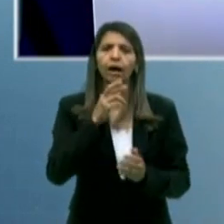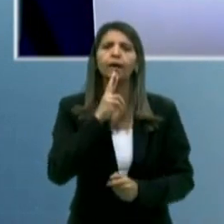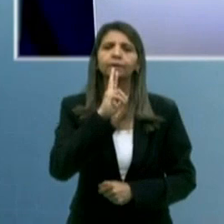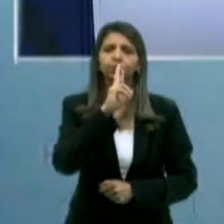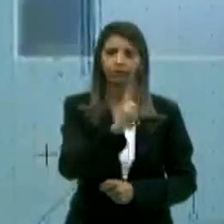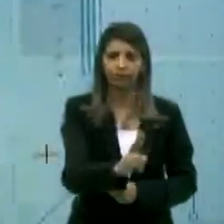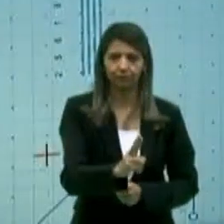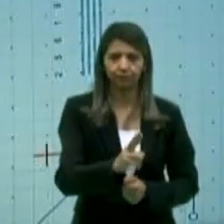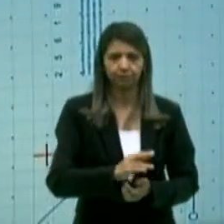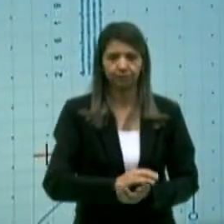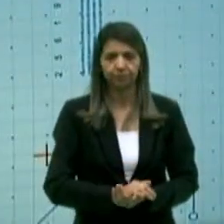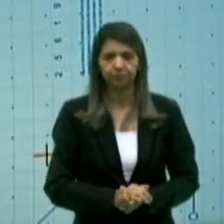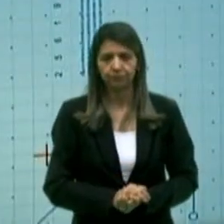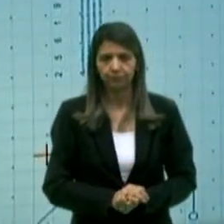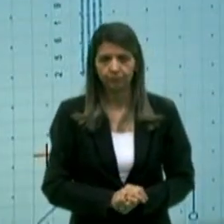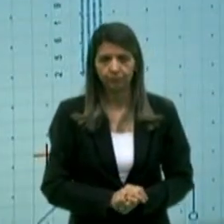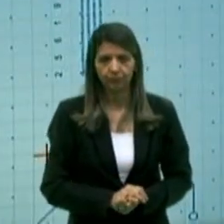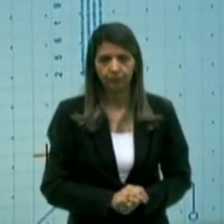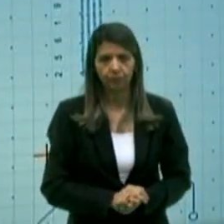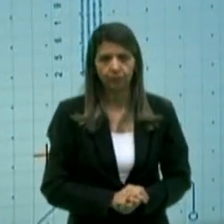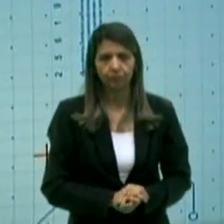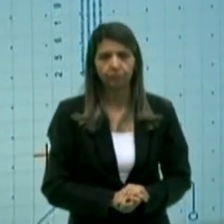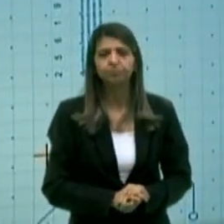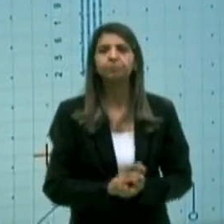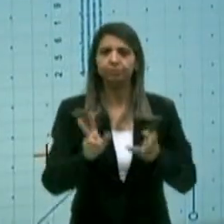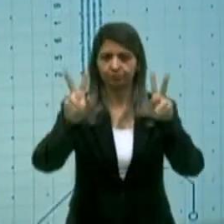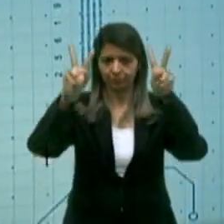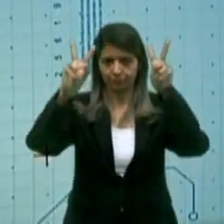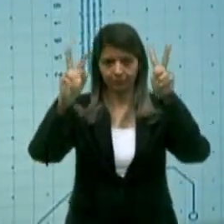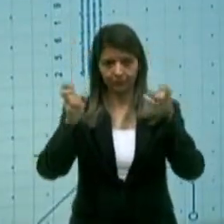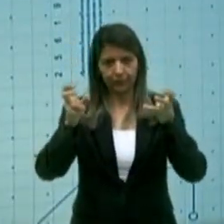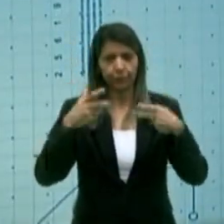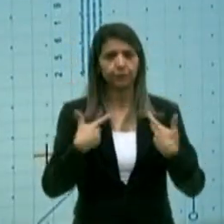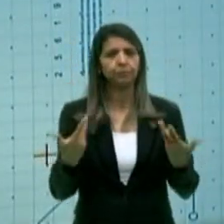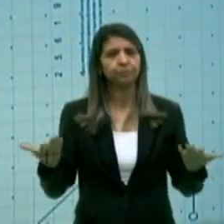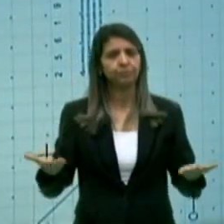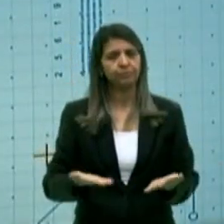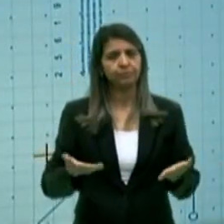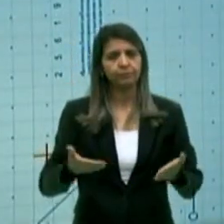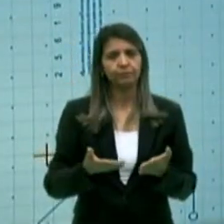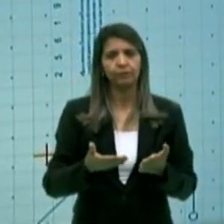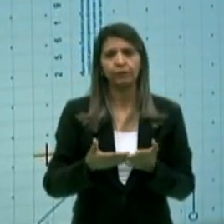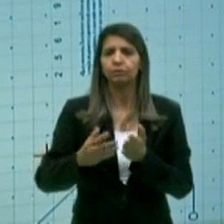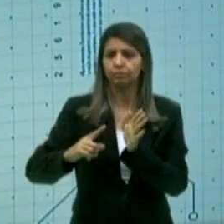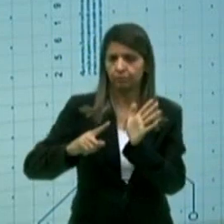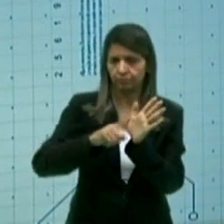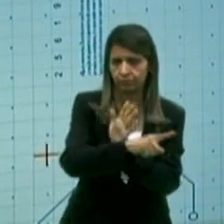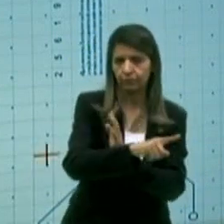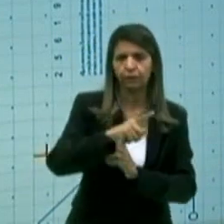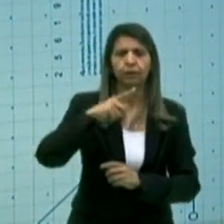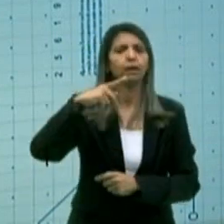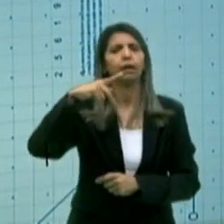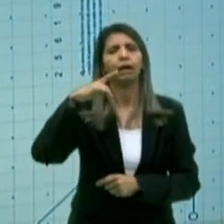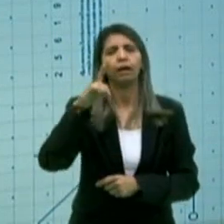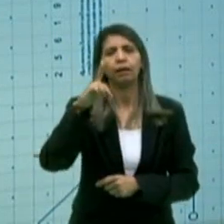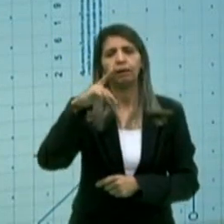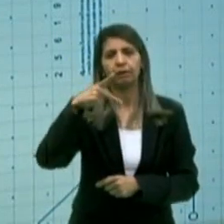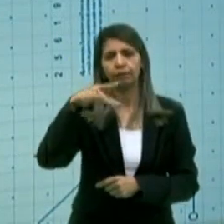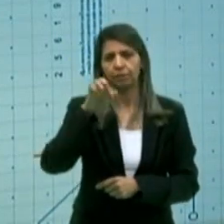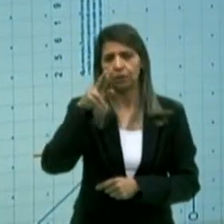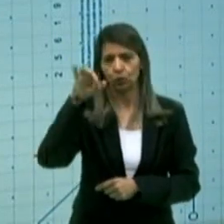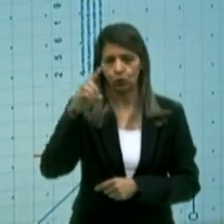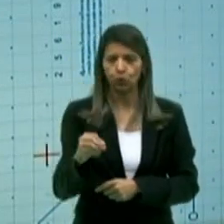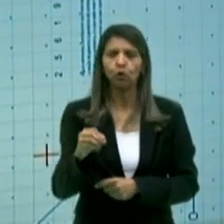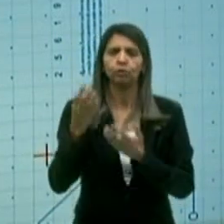E aí eu vou fazer a pergunta, o tema, aliás, dessa pergunta, que será feita por Pedro Cunha Lima, ao Adriano